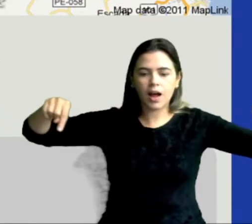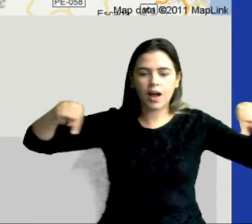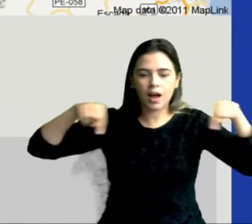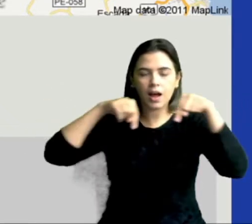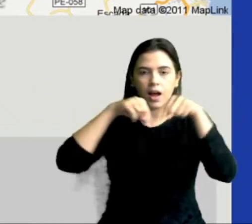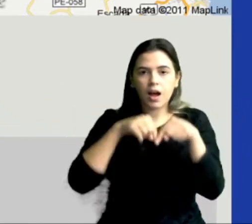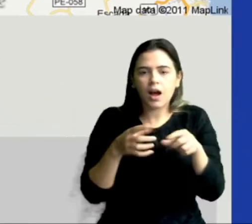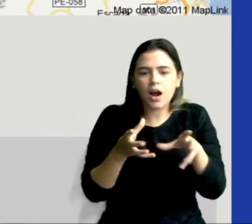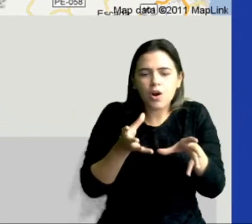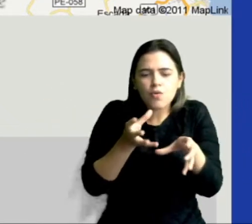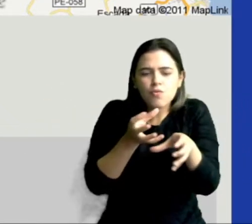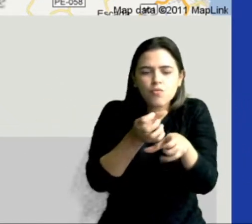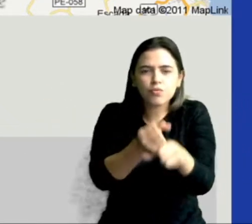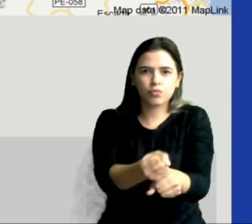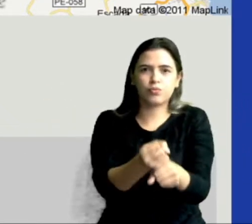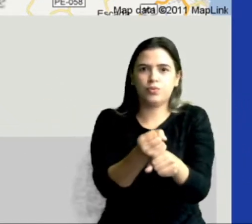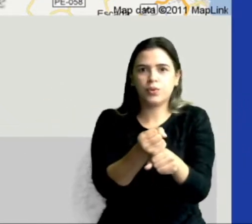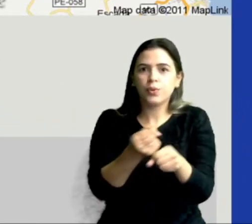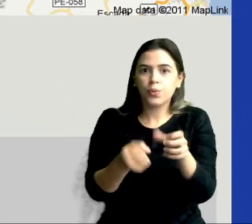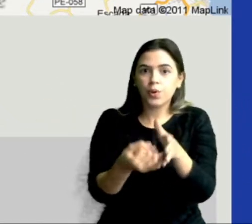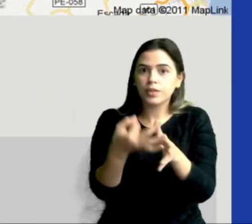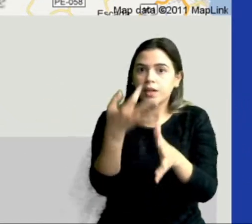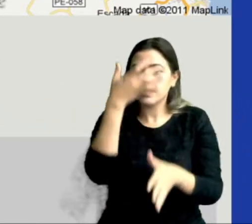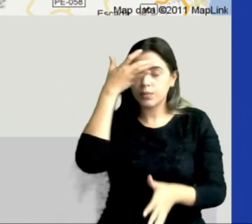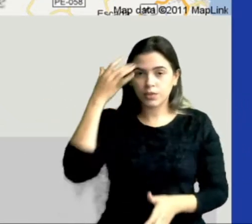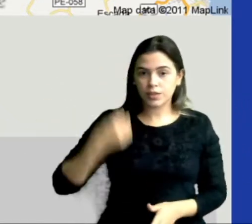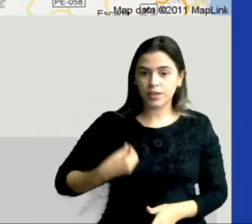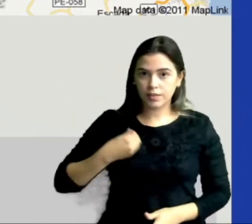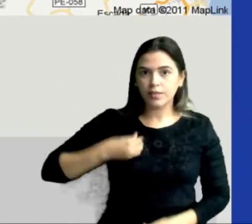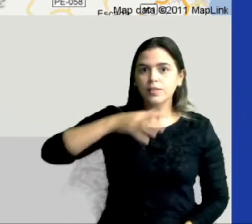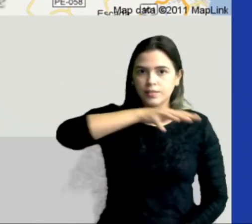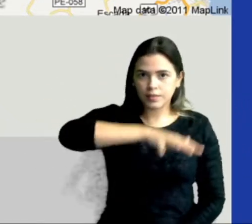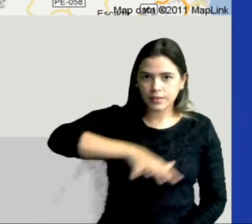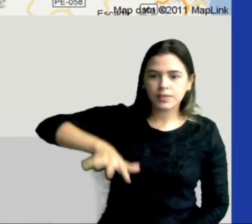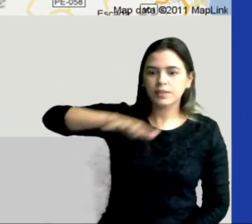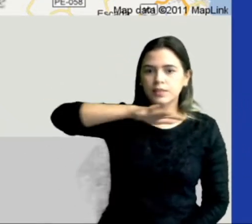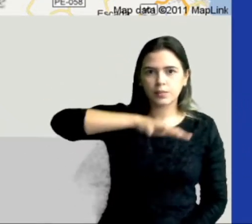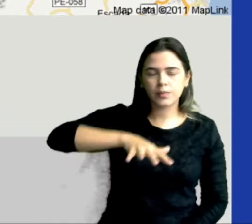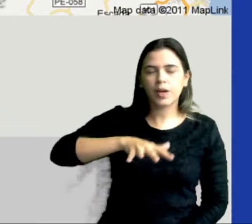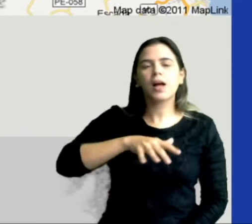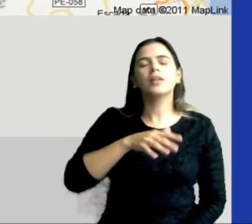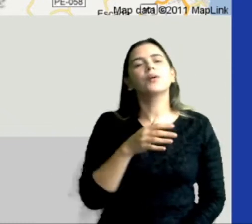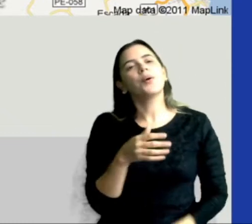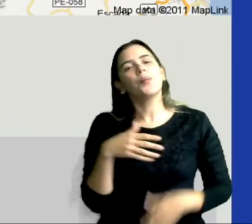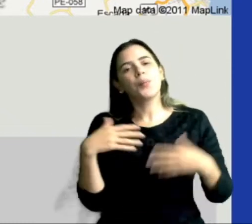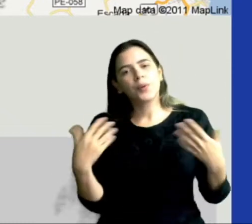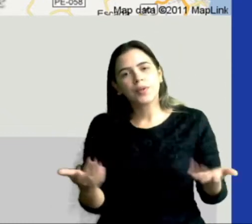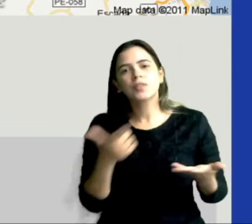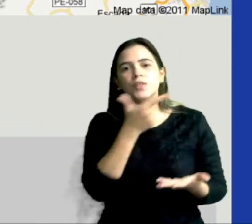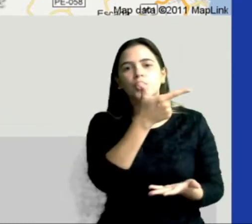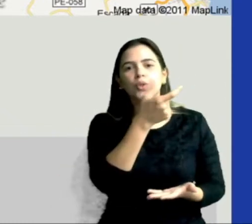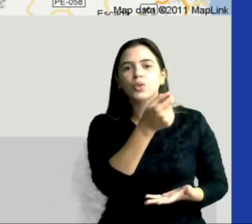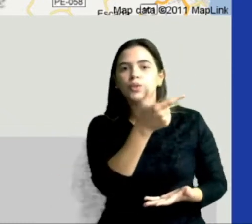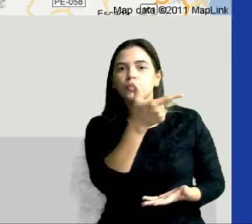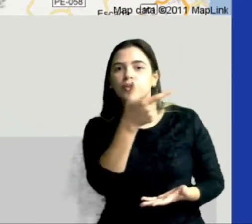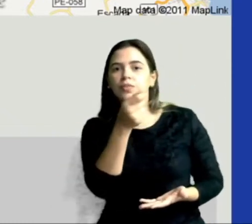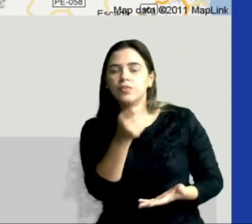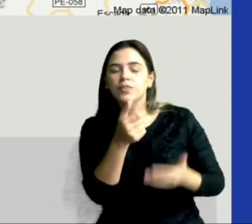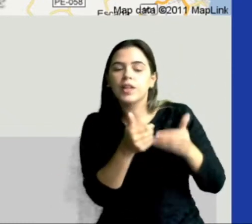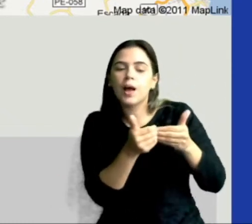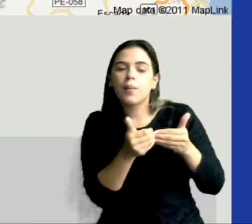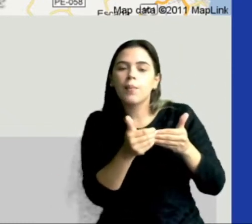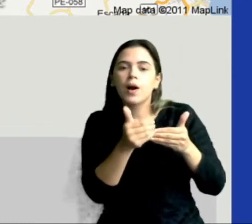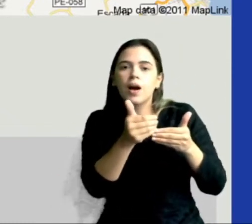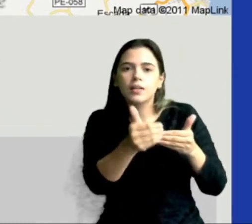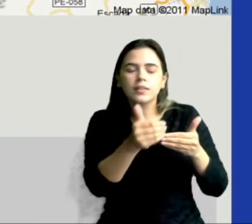a quantidade de pessoas que reside naquele espaço. Então, no caso, em 2020, a partir da